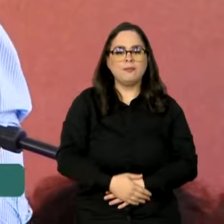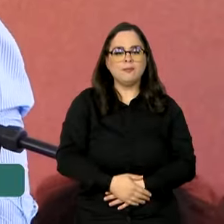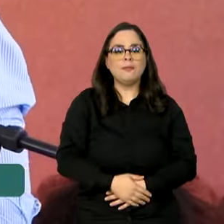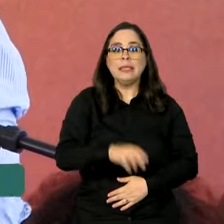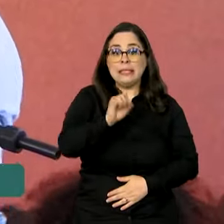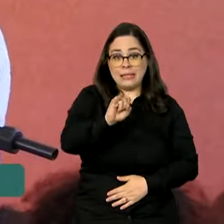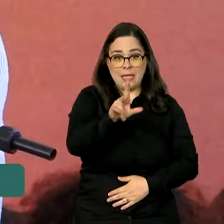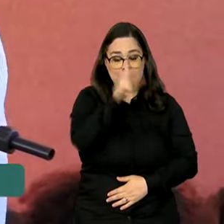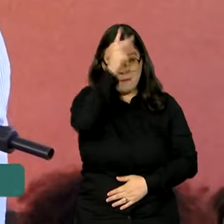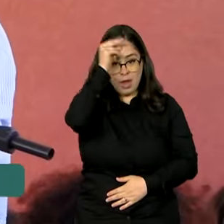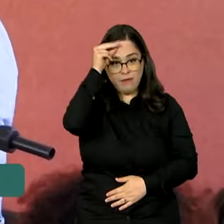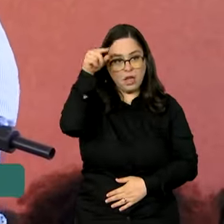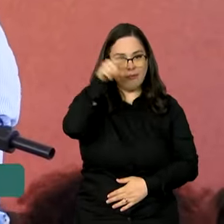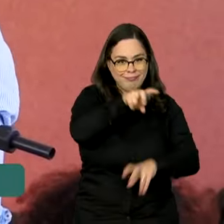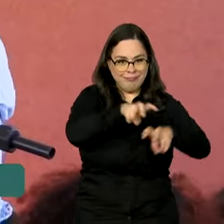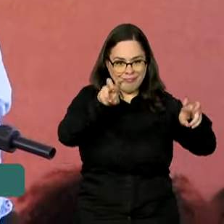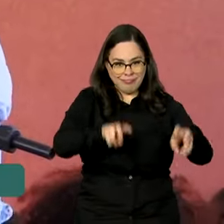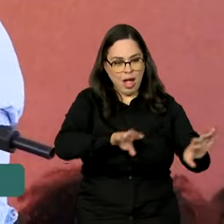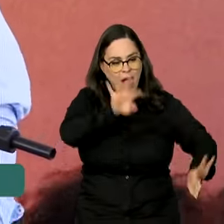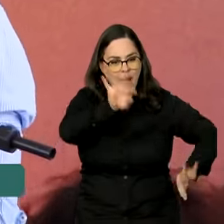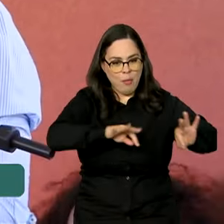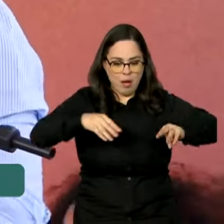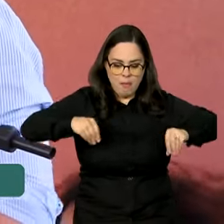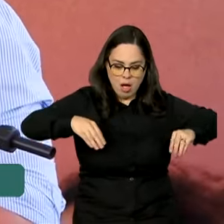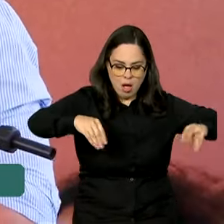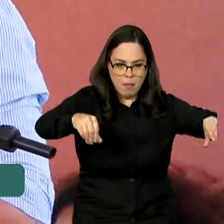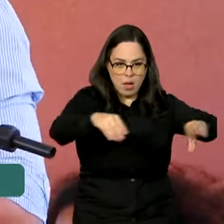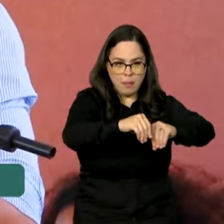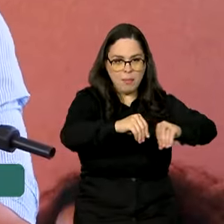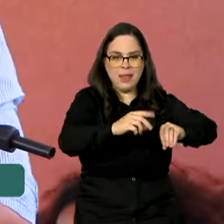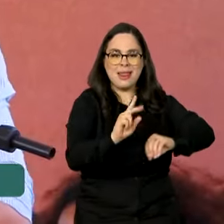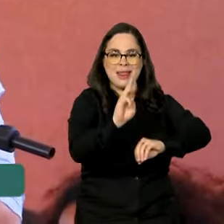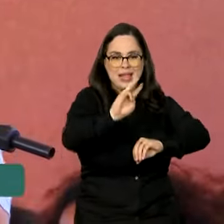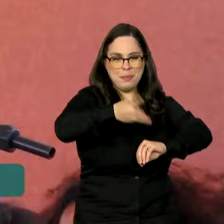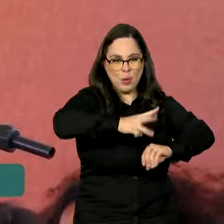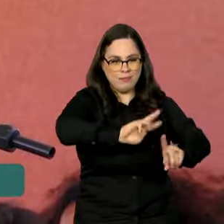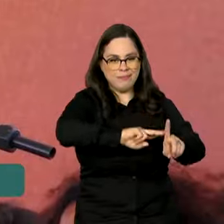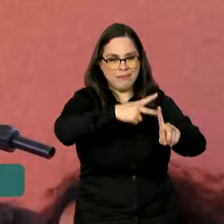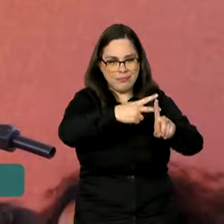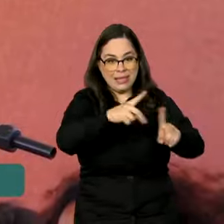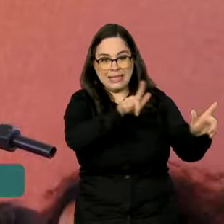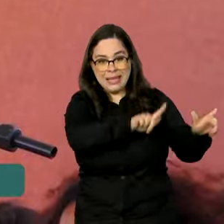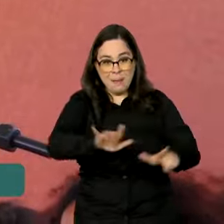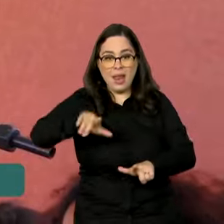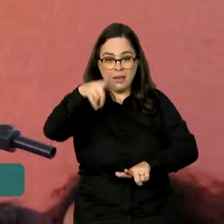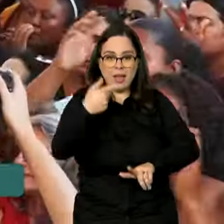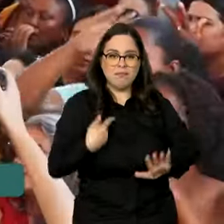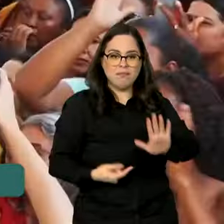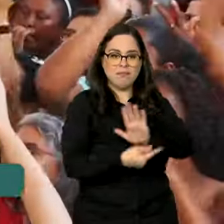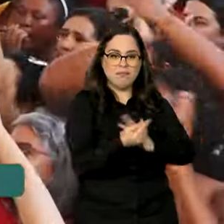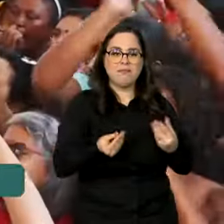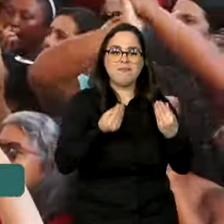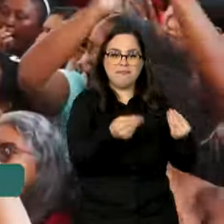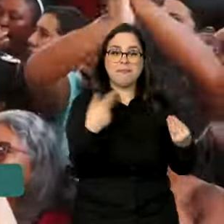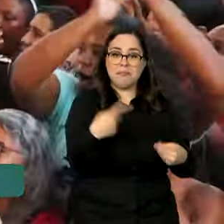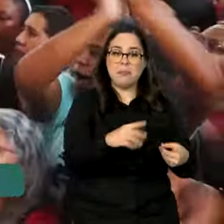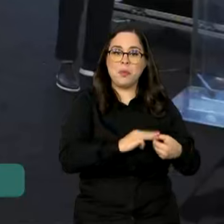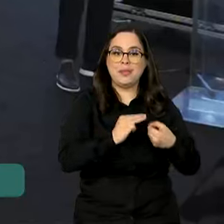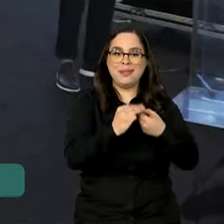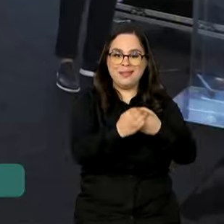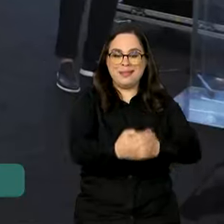Se o prefeito de Alcântara arrumar o terreno de 3 mil metros quadrados, na outra semana eu empenho essa obra para entregar para o município de Alcântara.